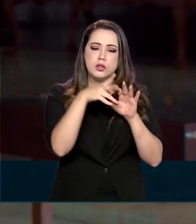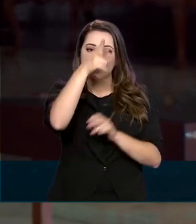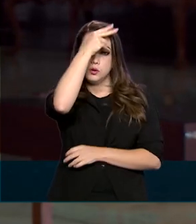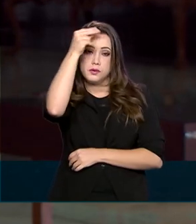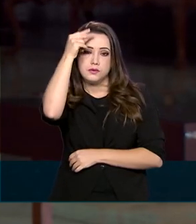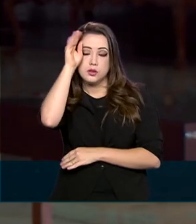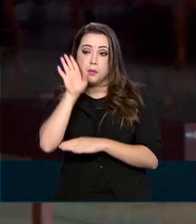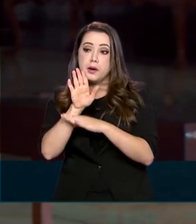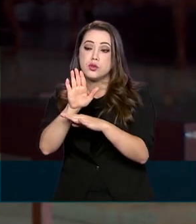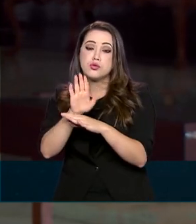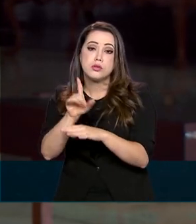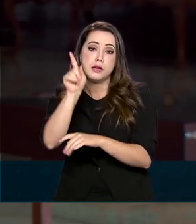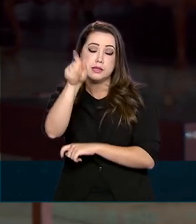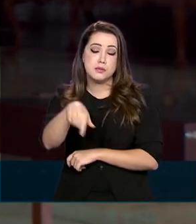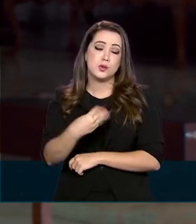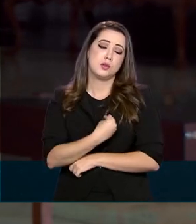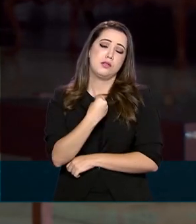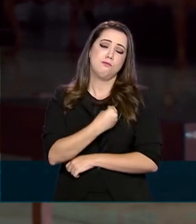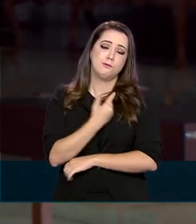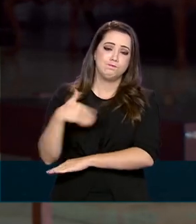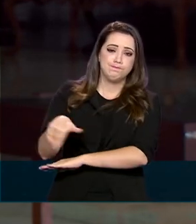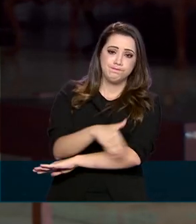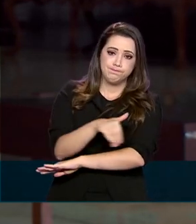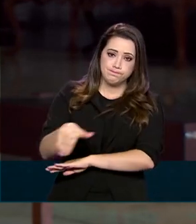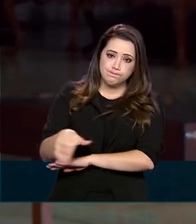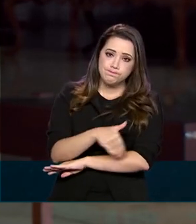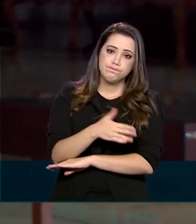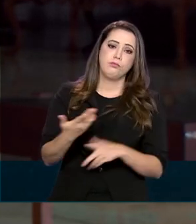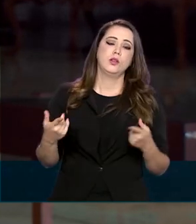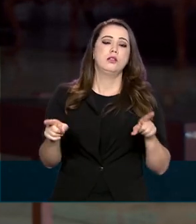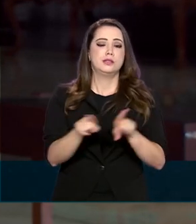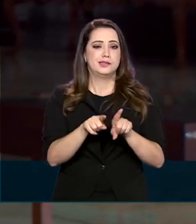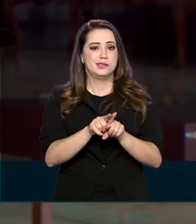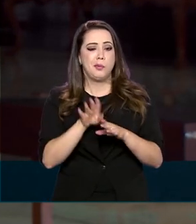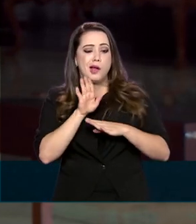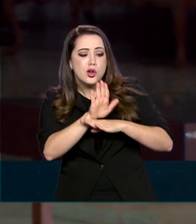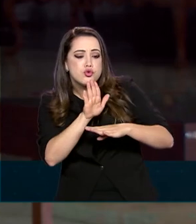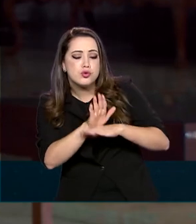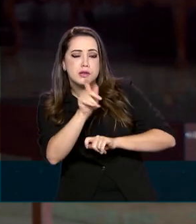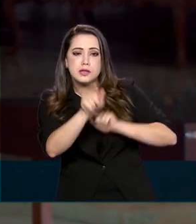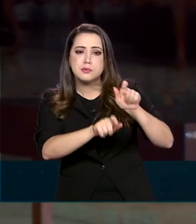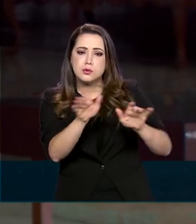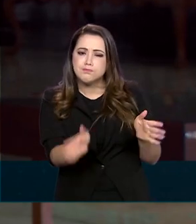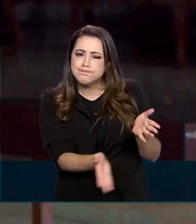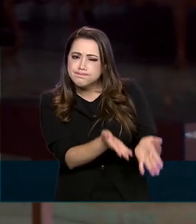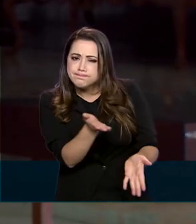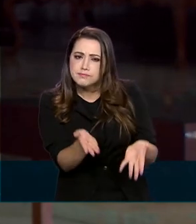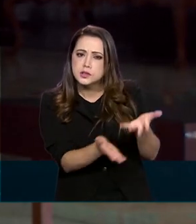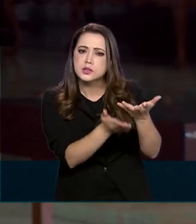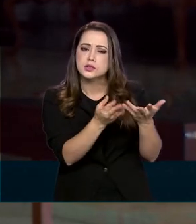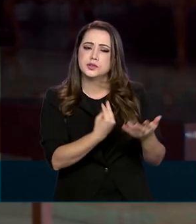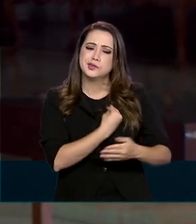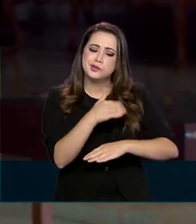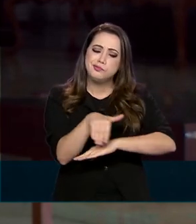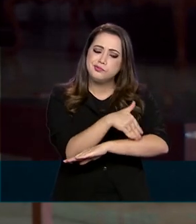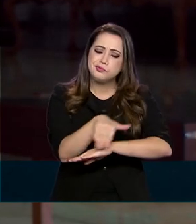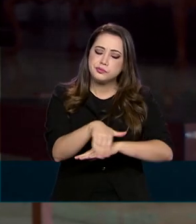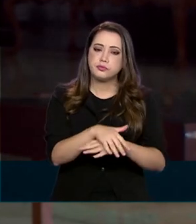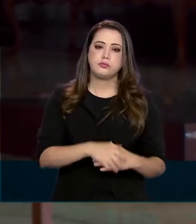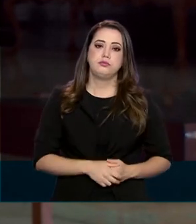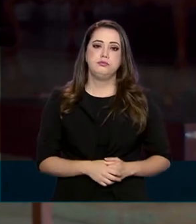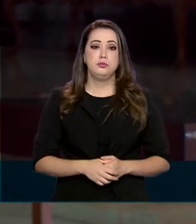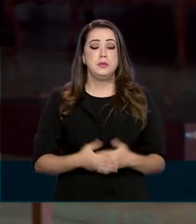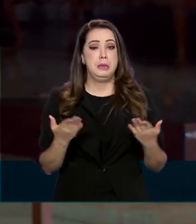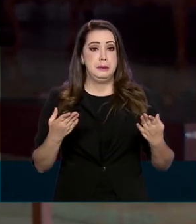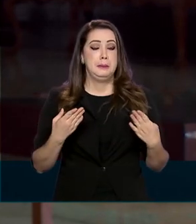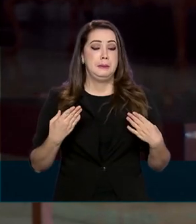abrigo temporário para as pessoas em situação de rua e também assistência para essas pessoas. E pelas redes sociais, a